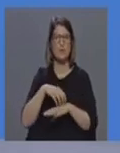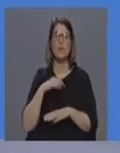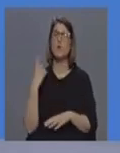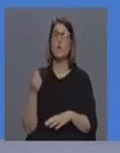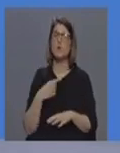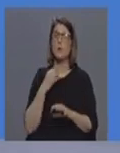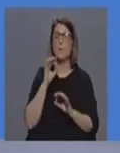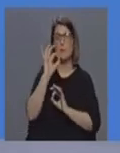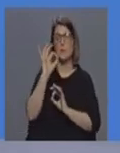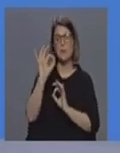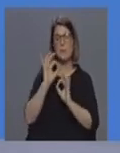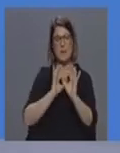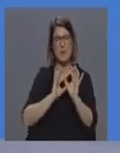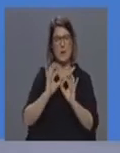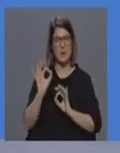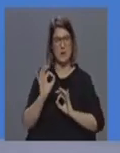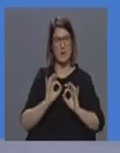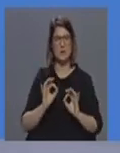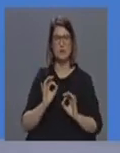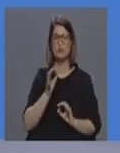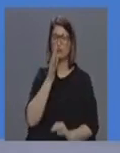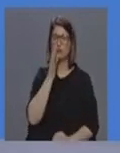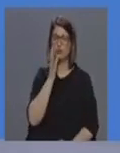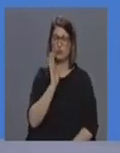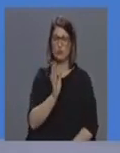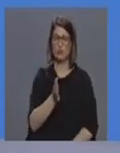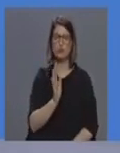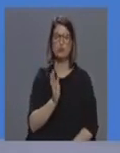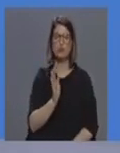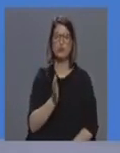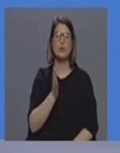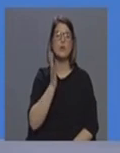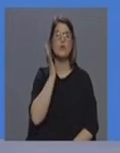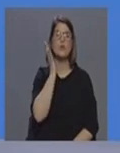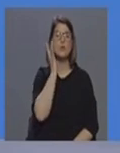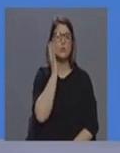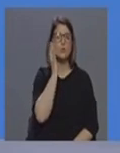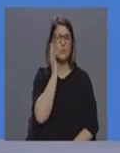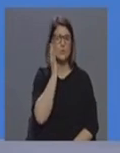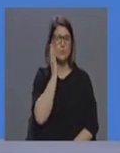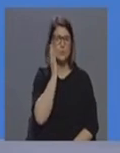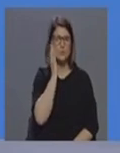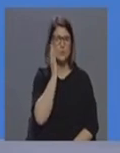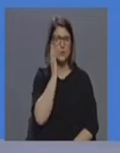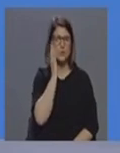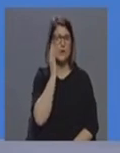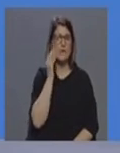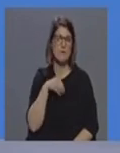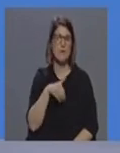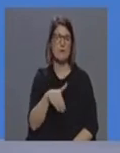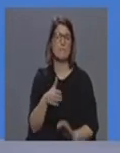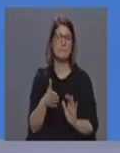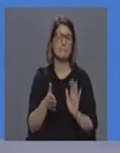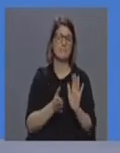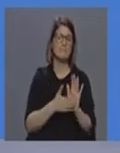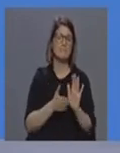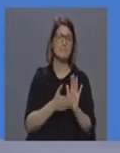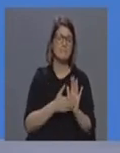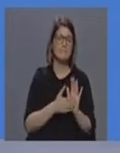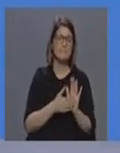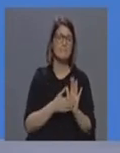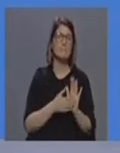preparando e como já aqui foi dito os números de irnosão se